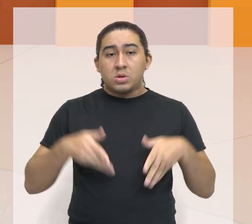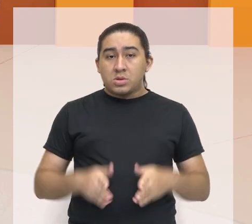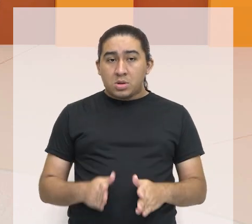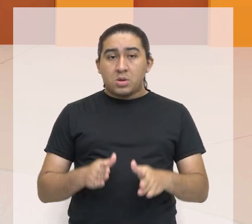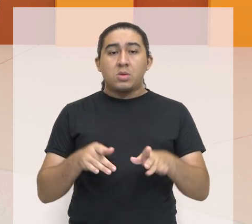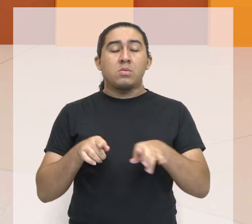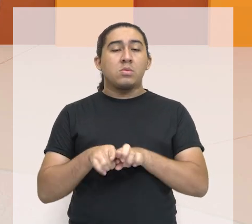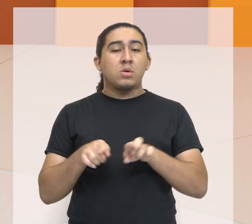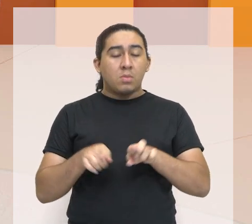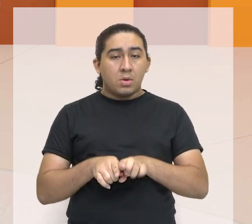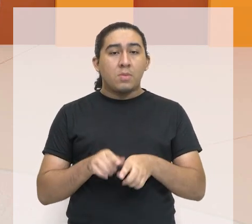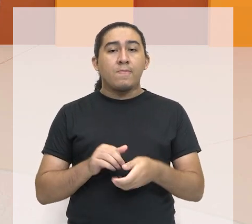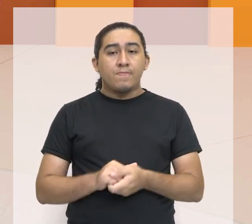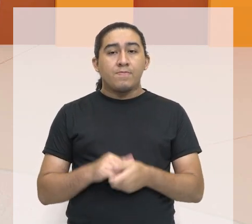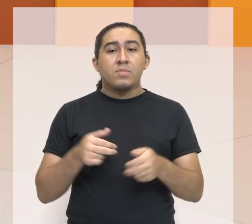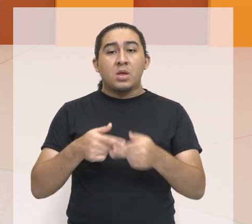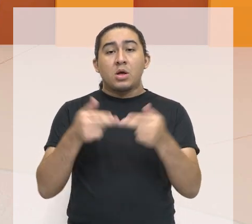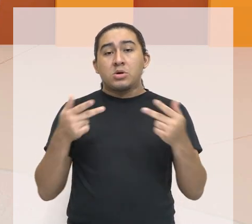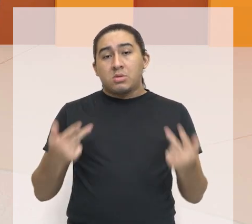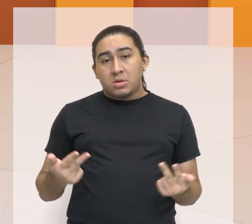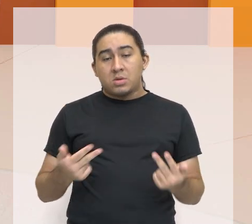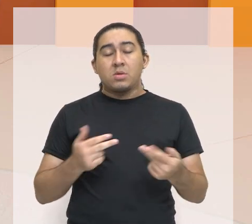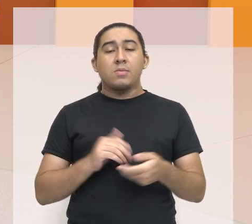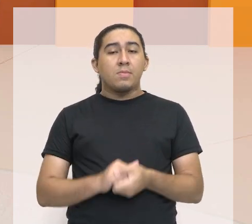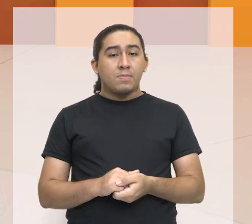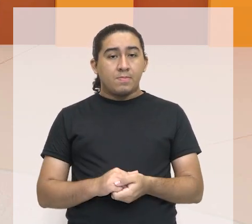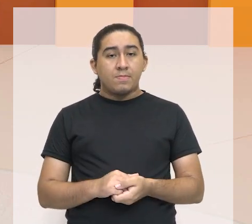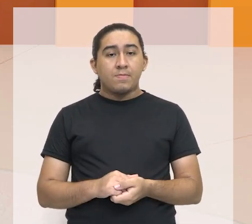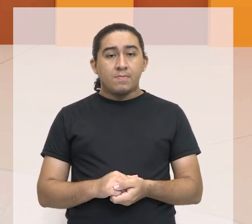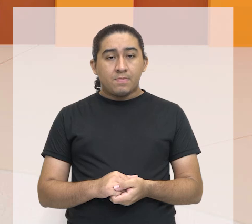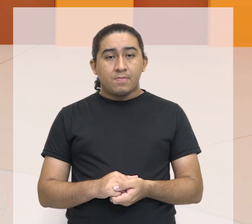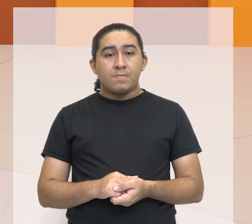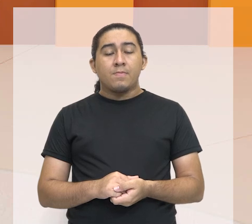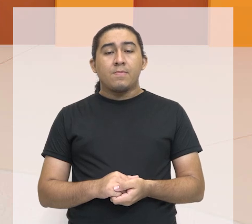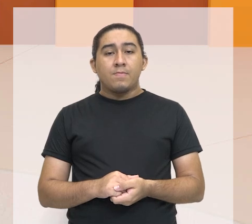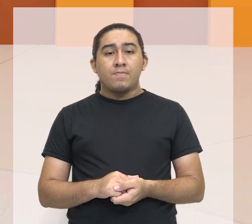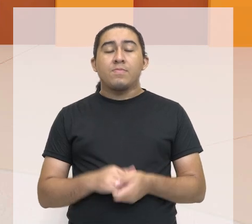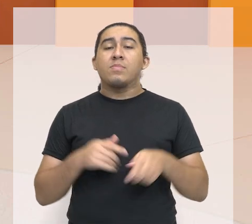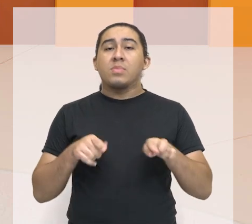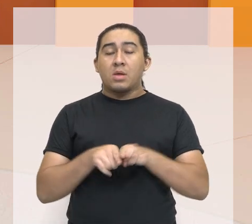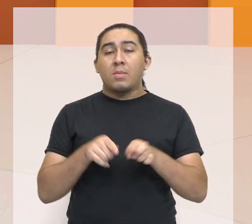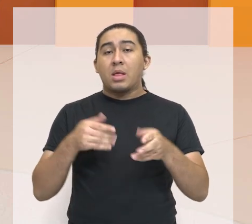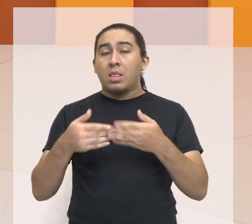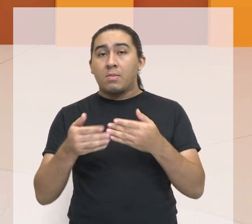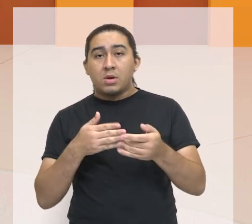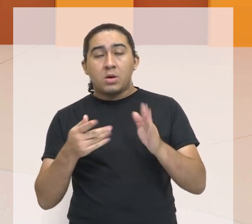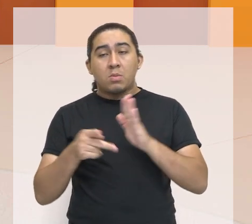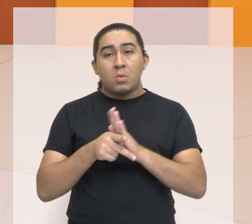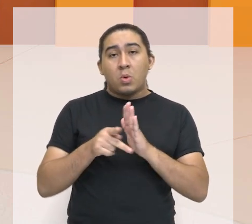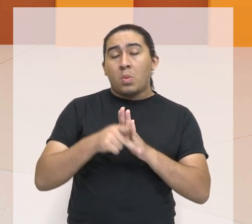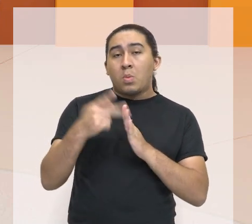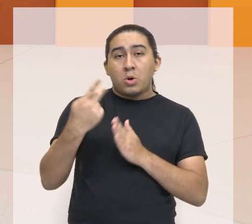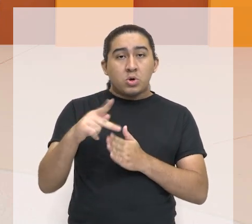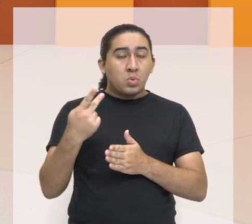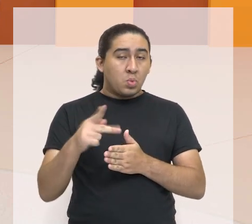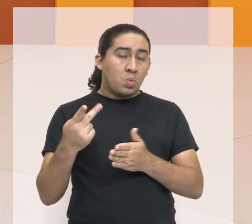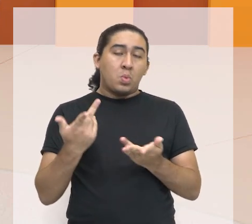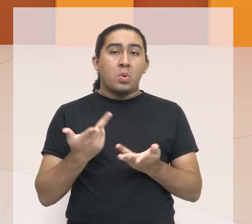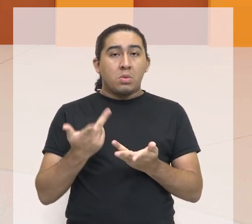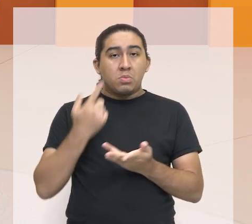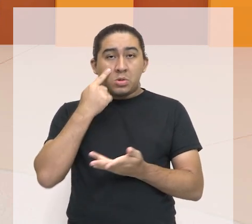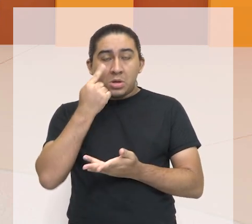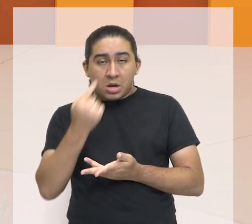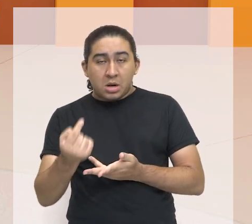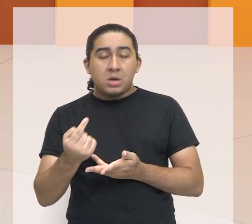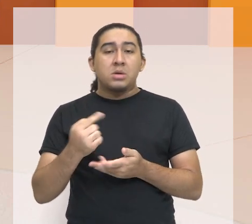nacionalidade. E hoje nós podemos falar também da sua orientação sexual, da sua etnia, do seu